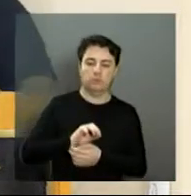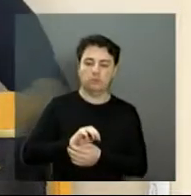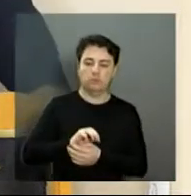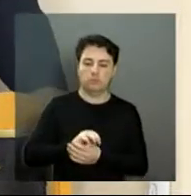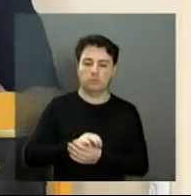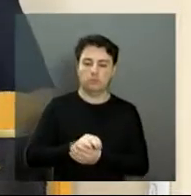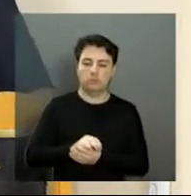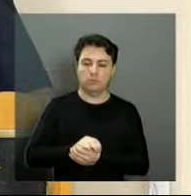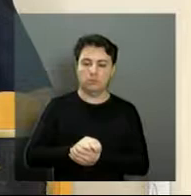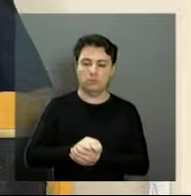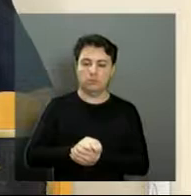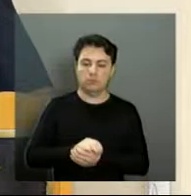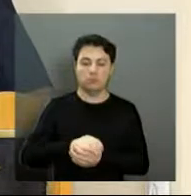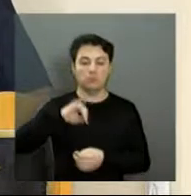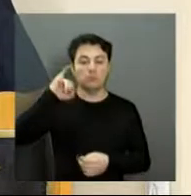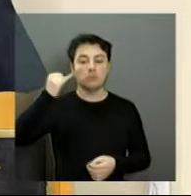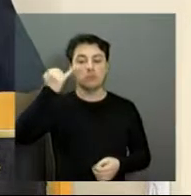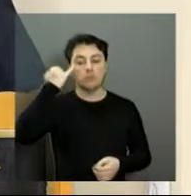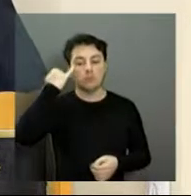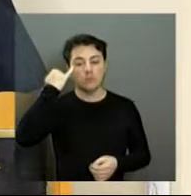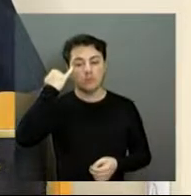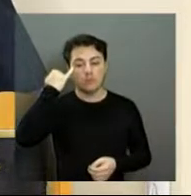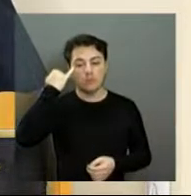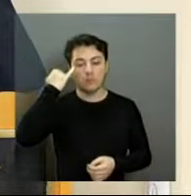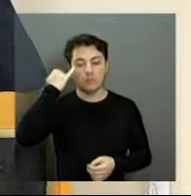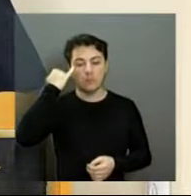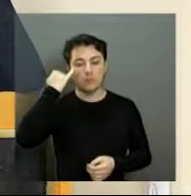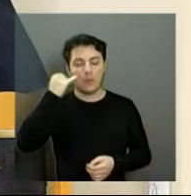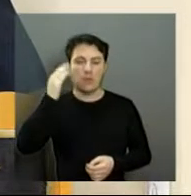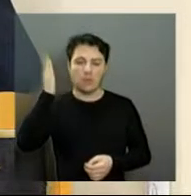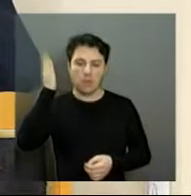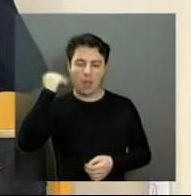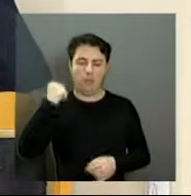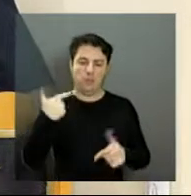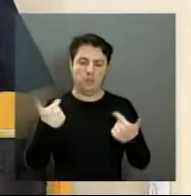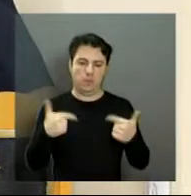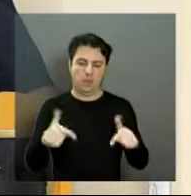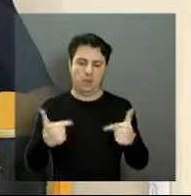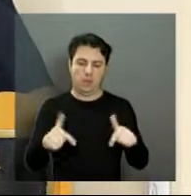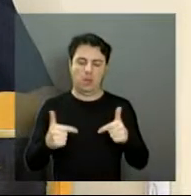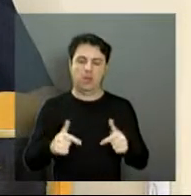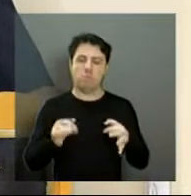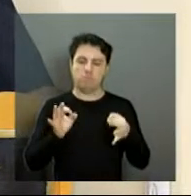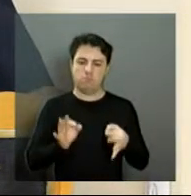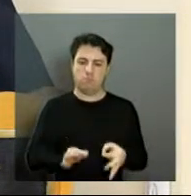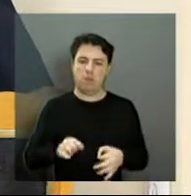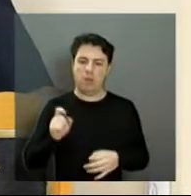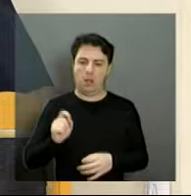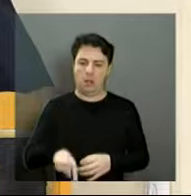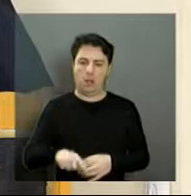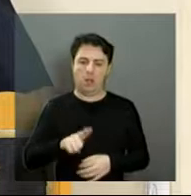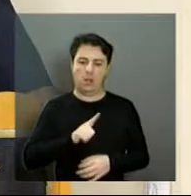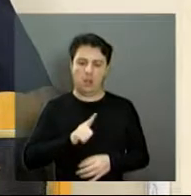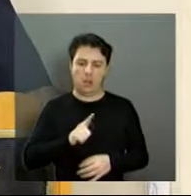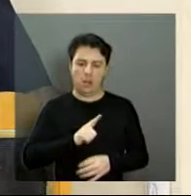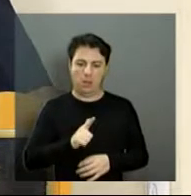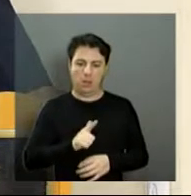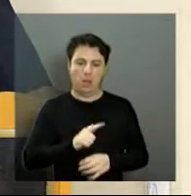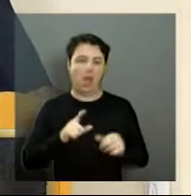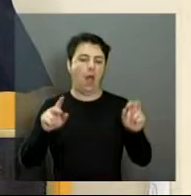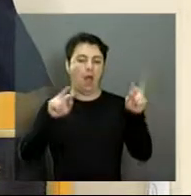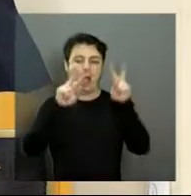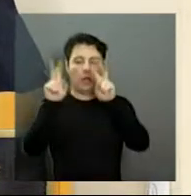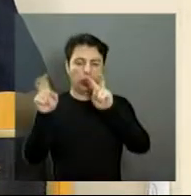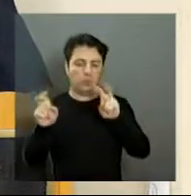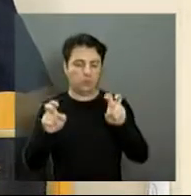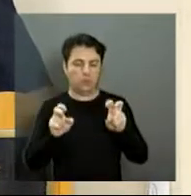o presidente soube representar essa casa aqui como um todo, vários temas polêmicos que foram alencados dentro dessa casa, e